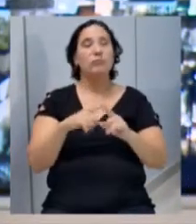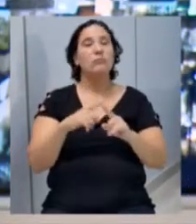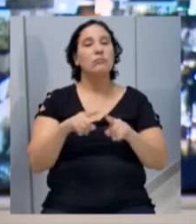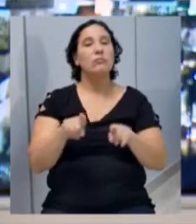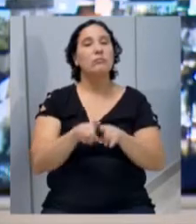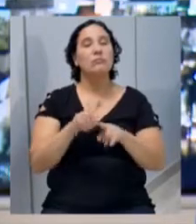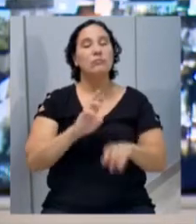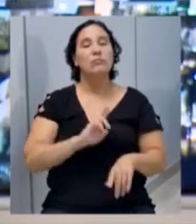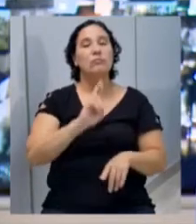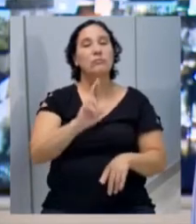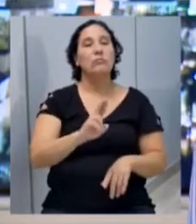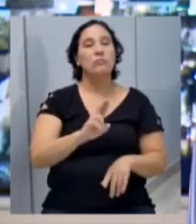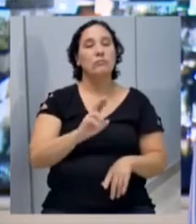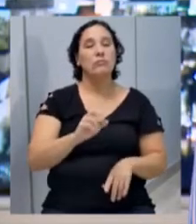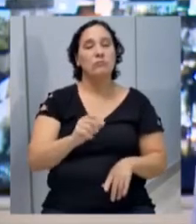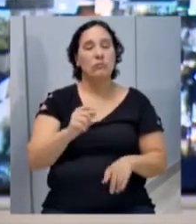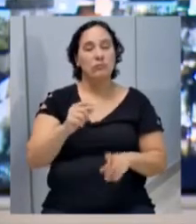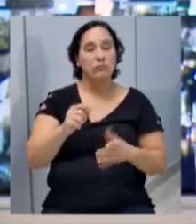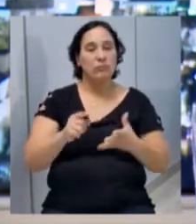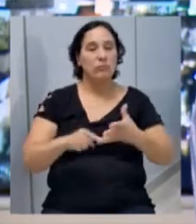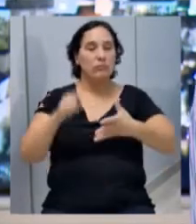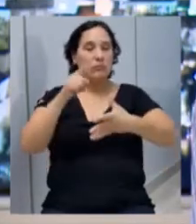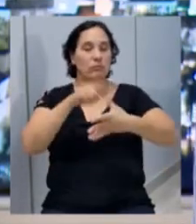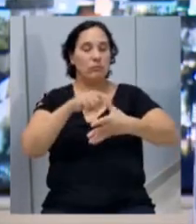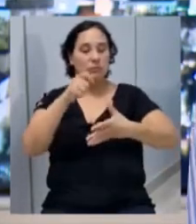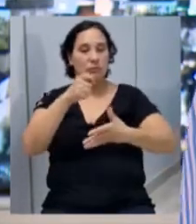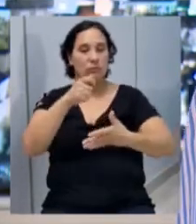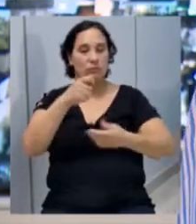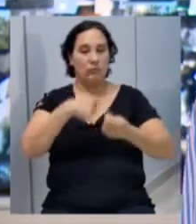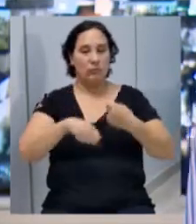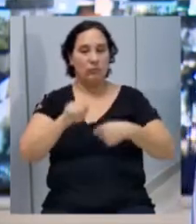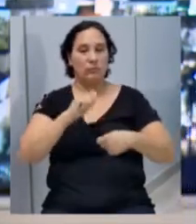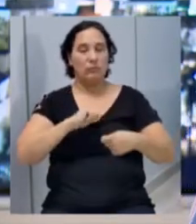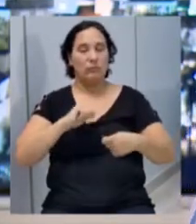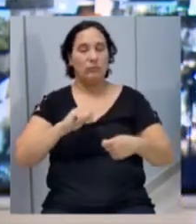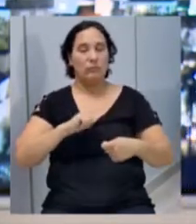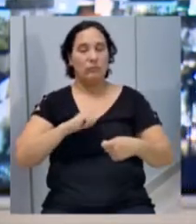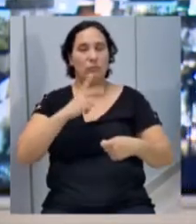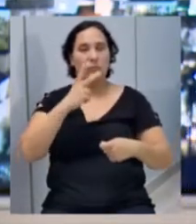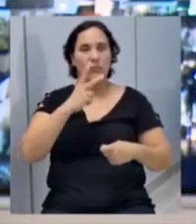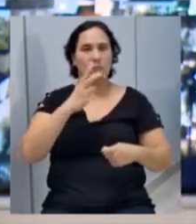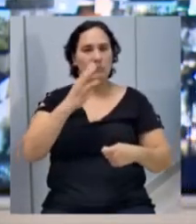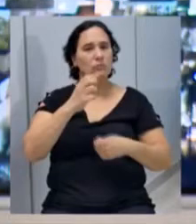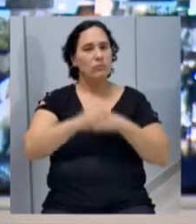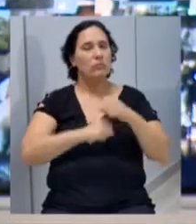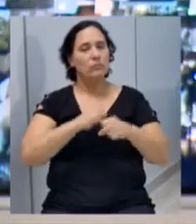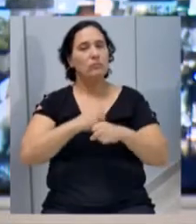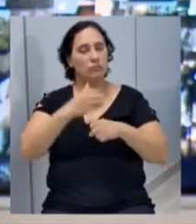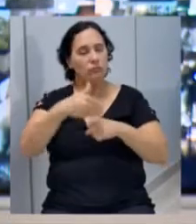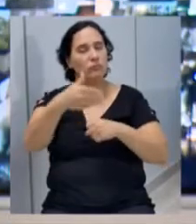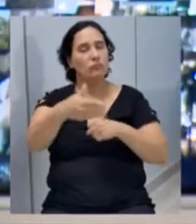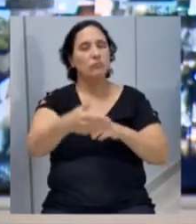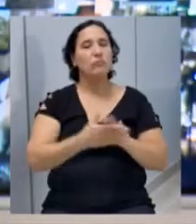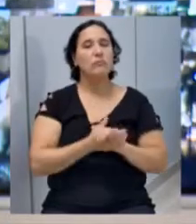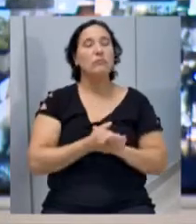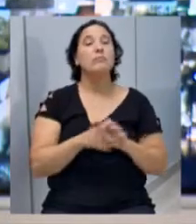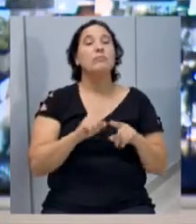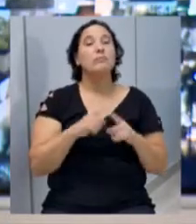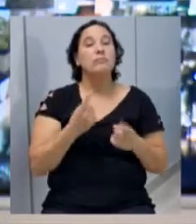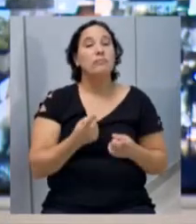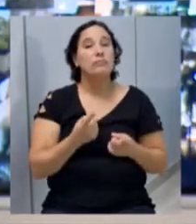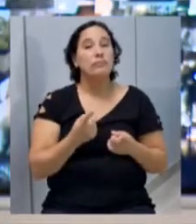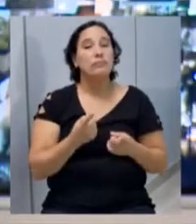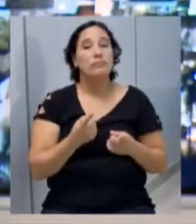também representa qual é a prioridade da administração tem para os próximos dois, três anos, assim sucessivamente. No entanto,